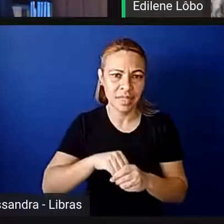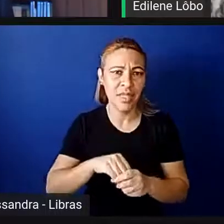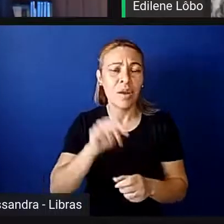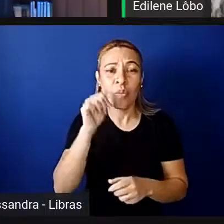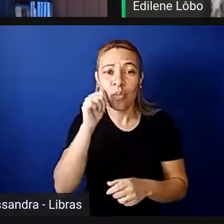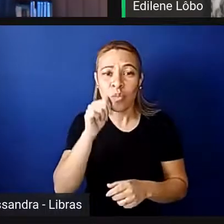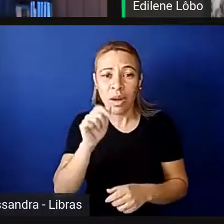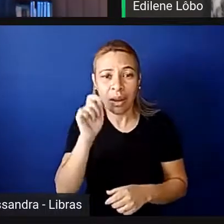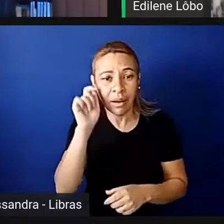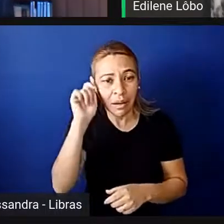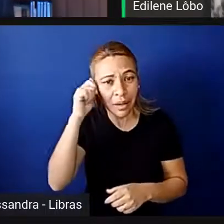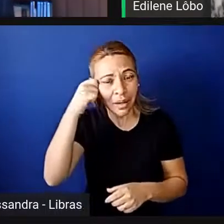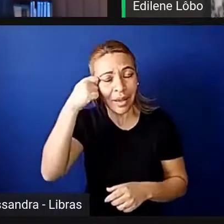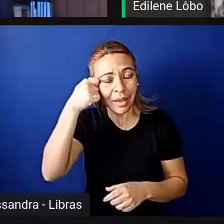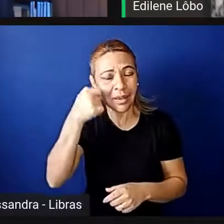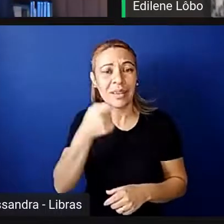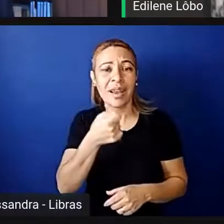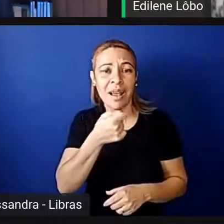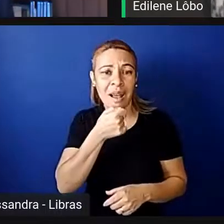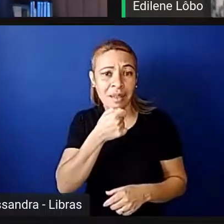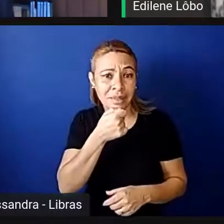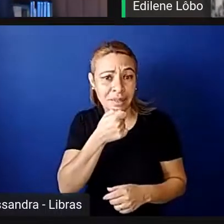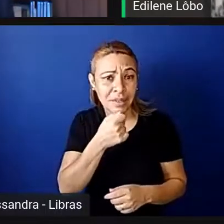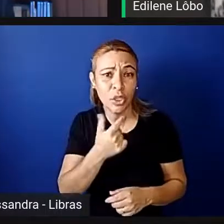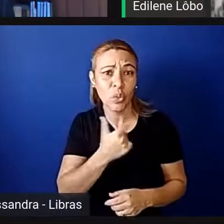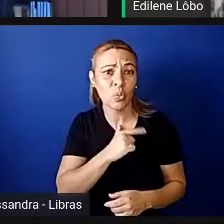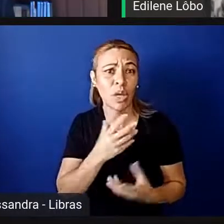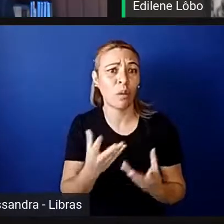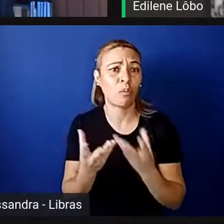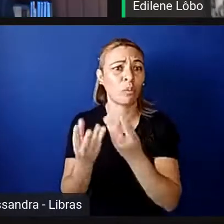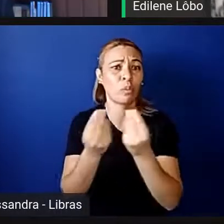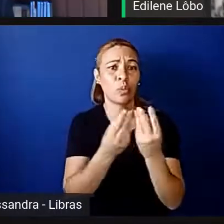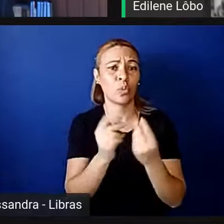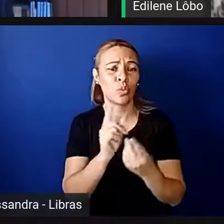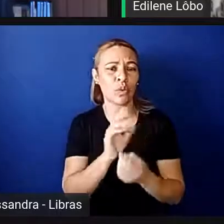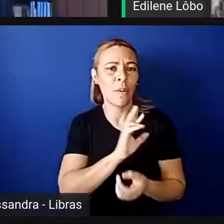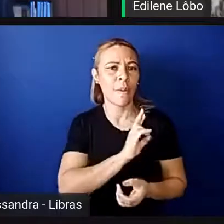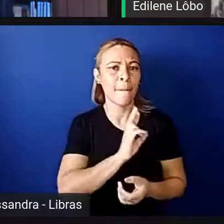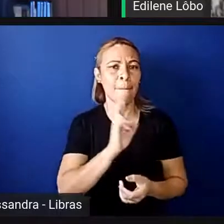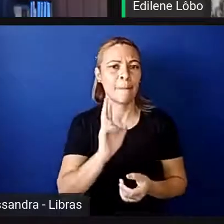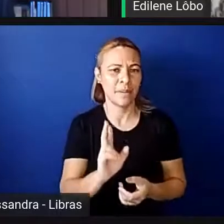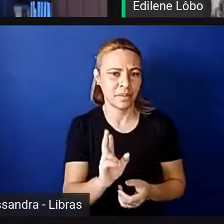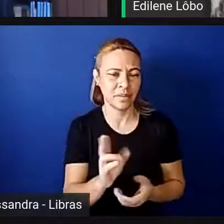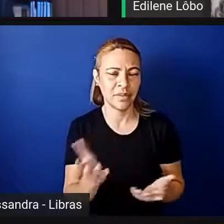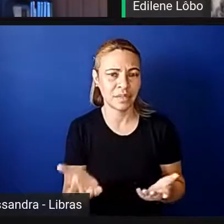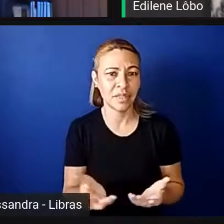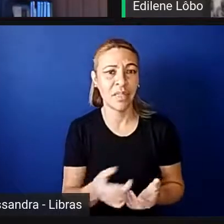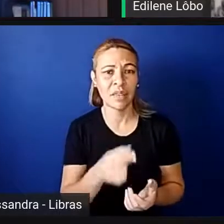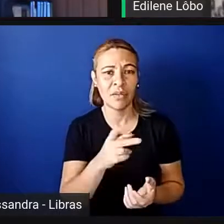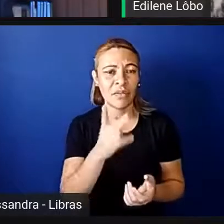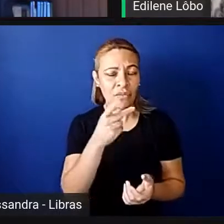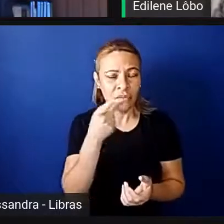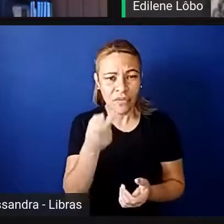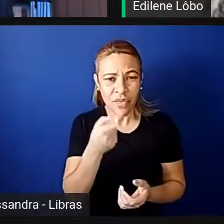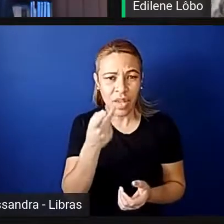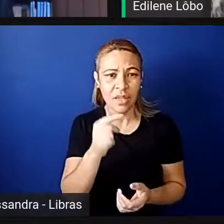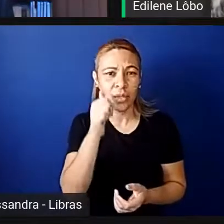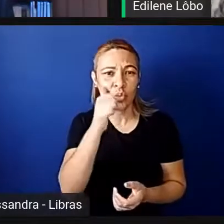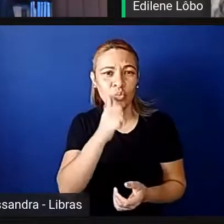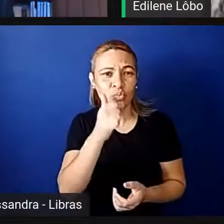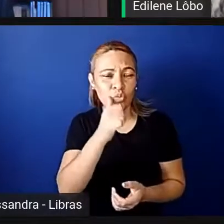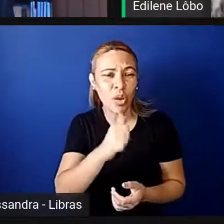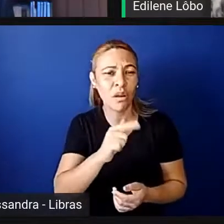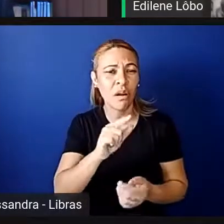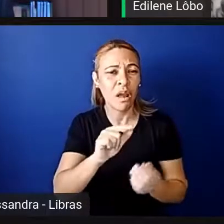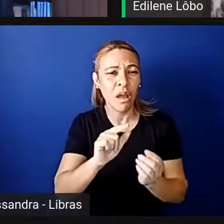negras ainda menos representadas que as mulheres não negras, eu estou falando das mulheres das águas, eu